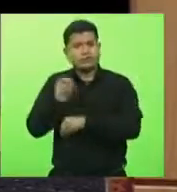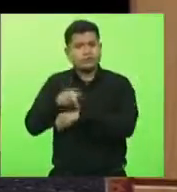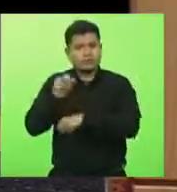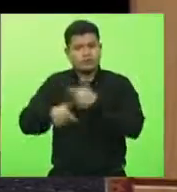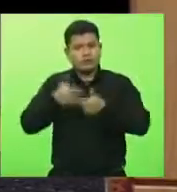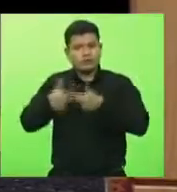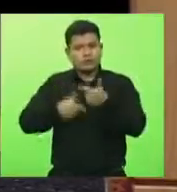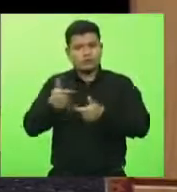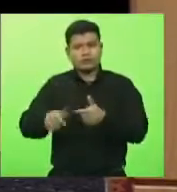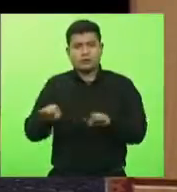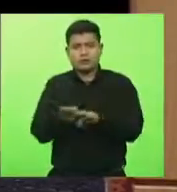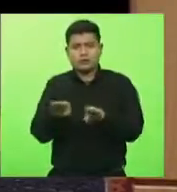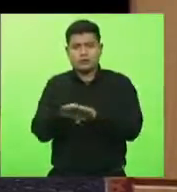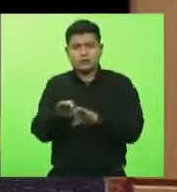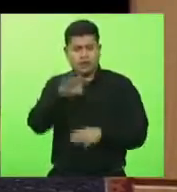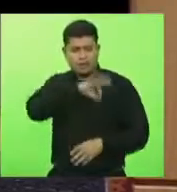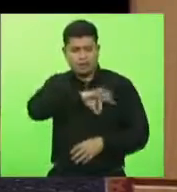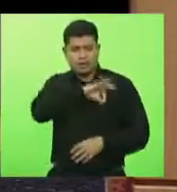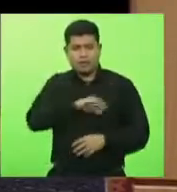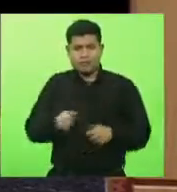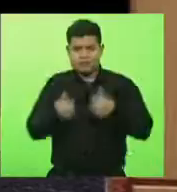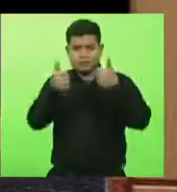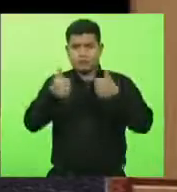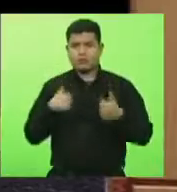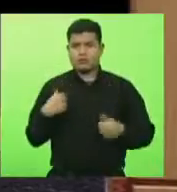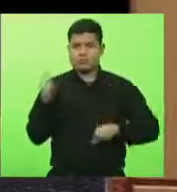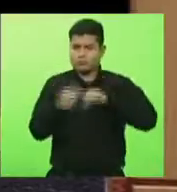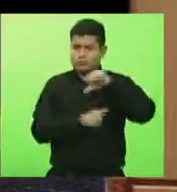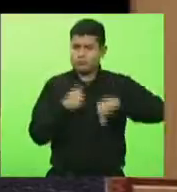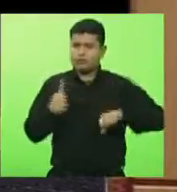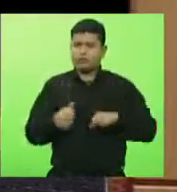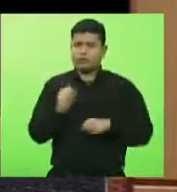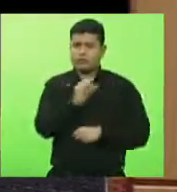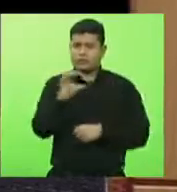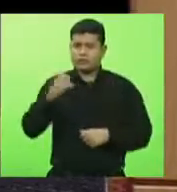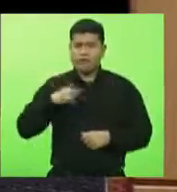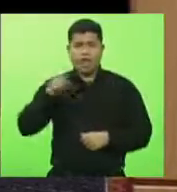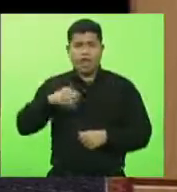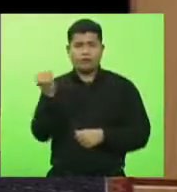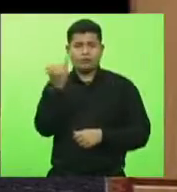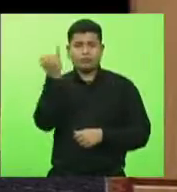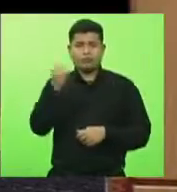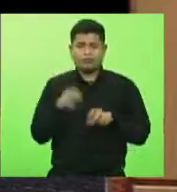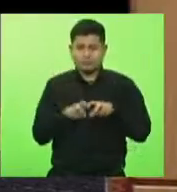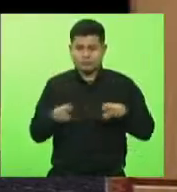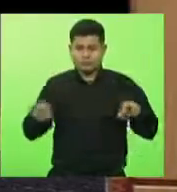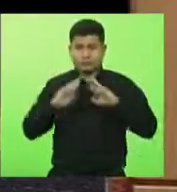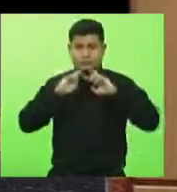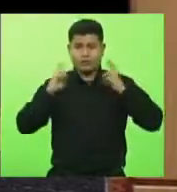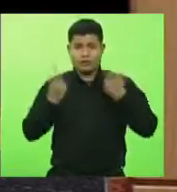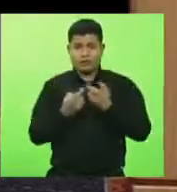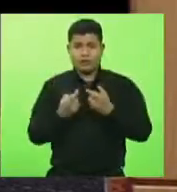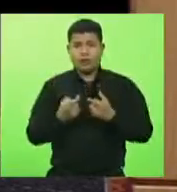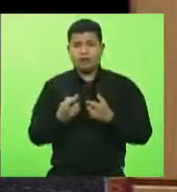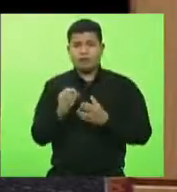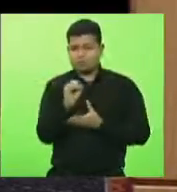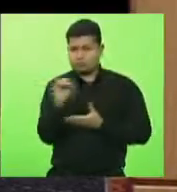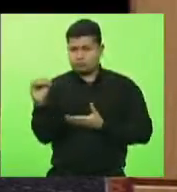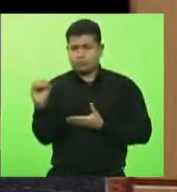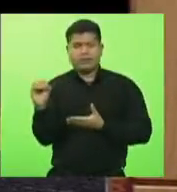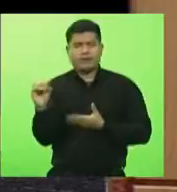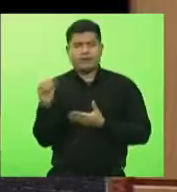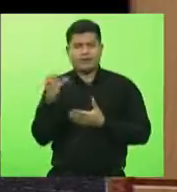e isso é muito importante. Tivemos a reunião da bancada do Oeste, tivemos a